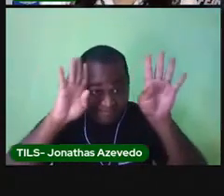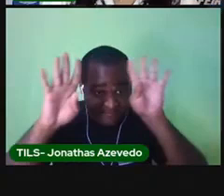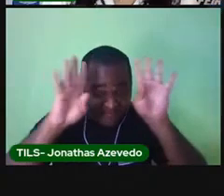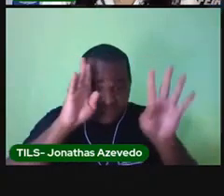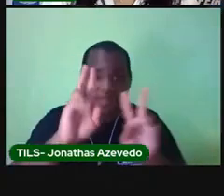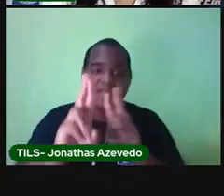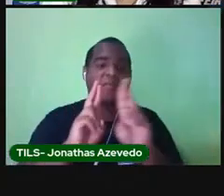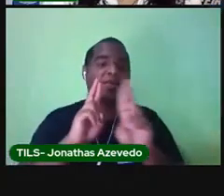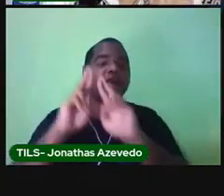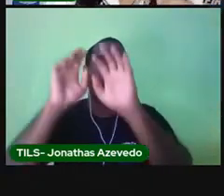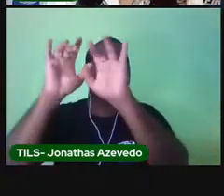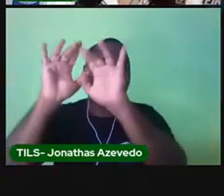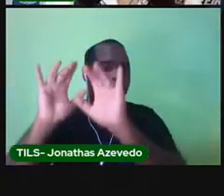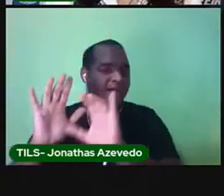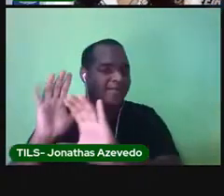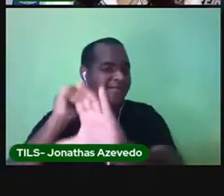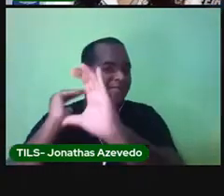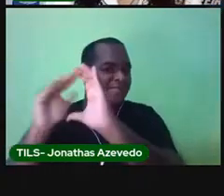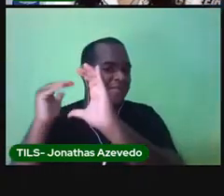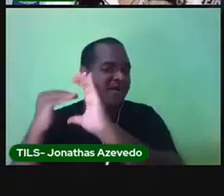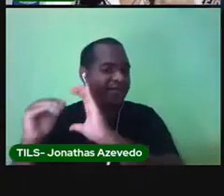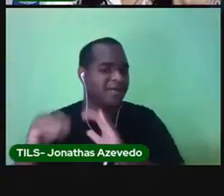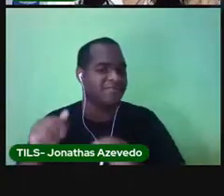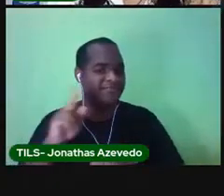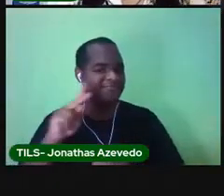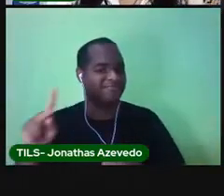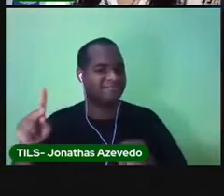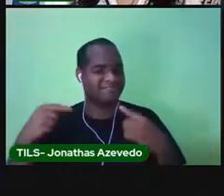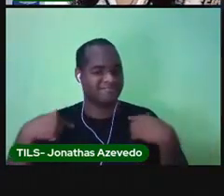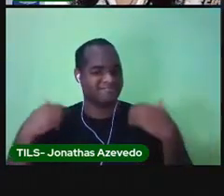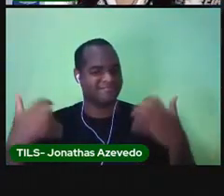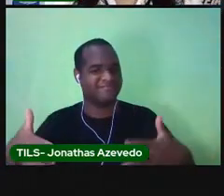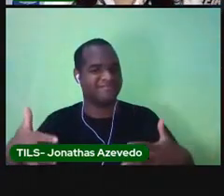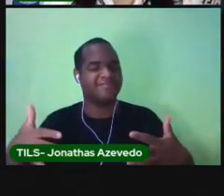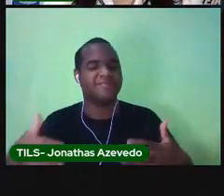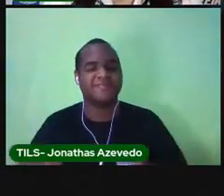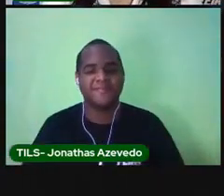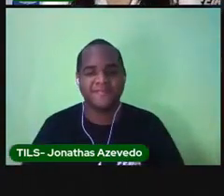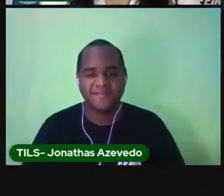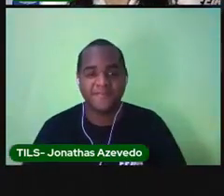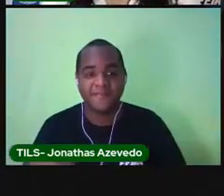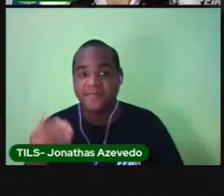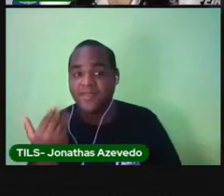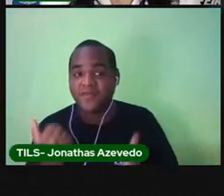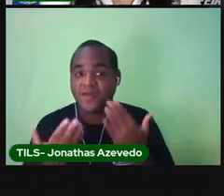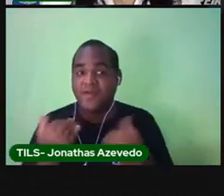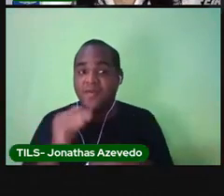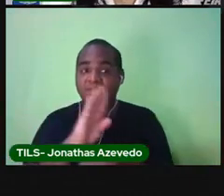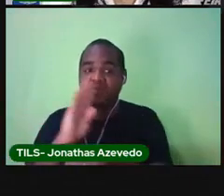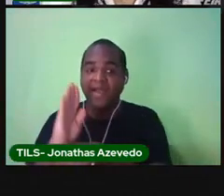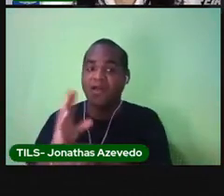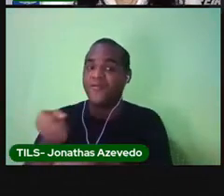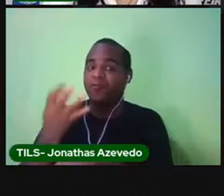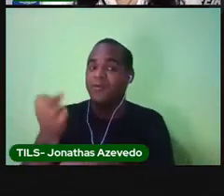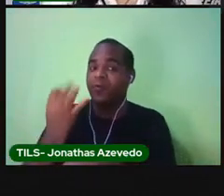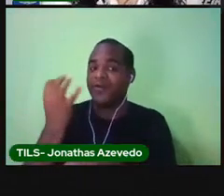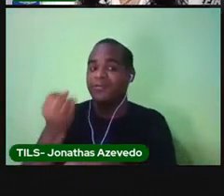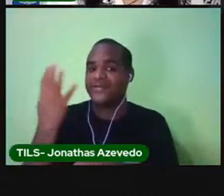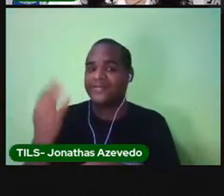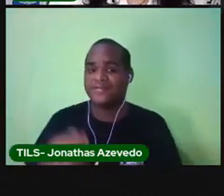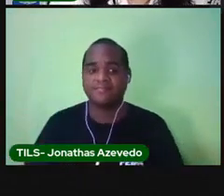bota aí no bate-papo e conta para a Hélida. Vamos? Quantos tipos de bairros nós estudamos hoje?